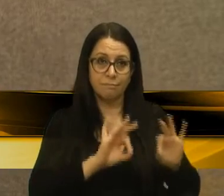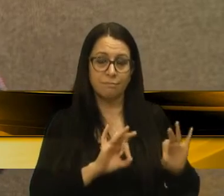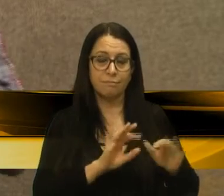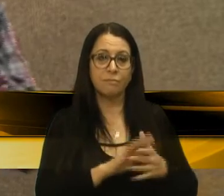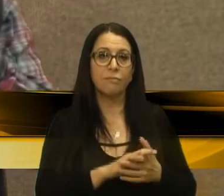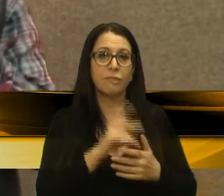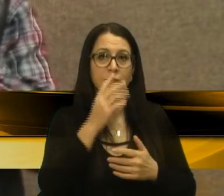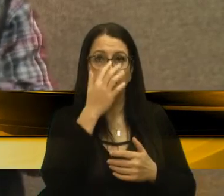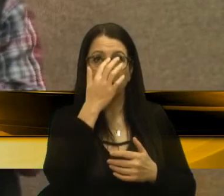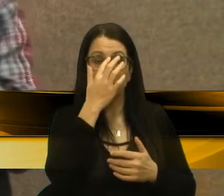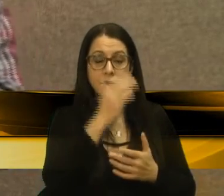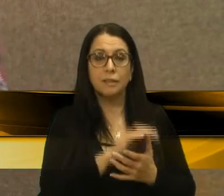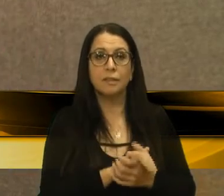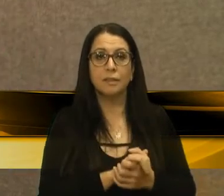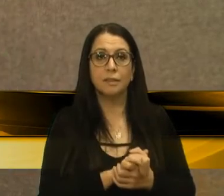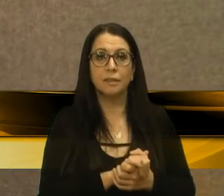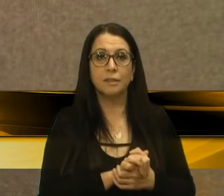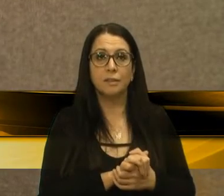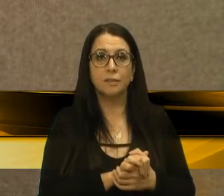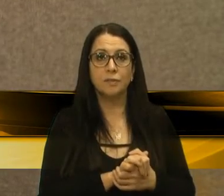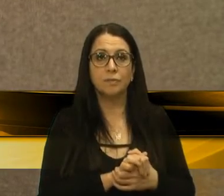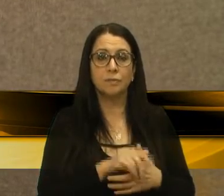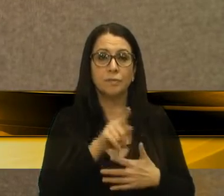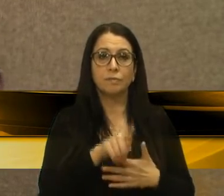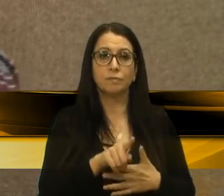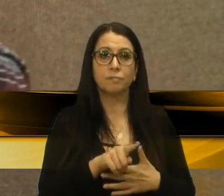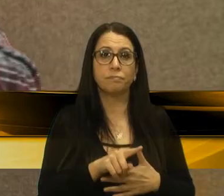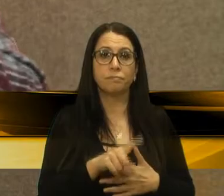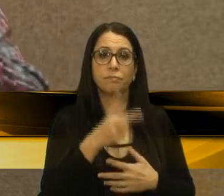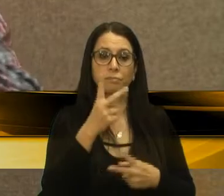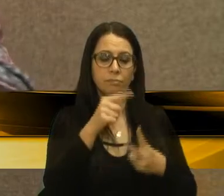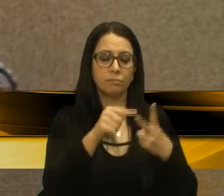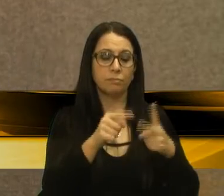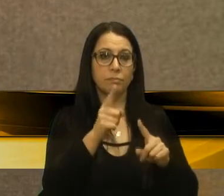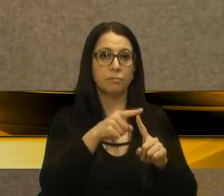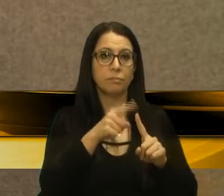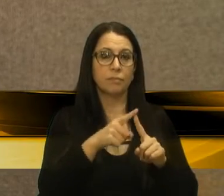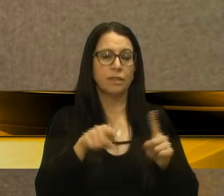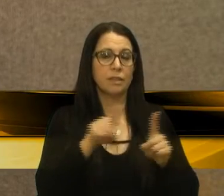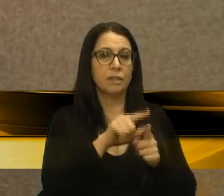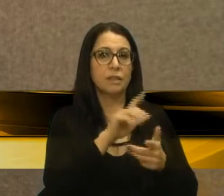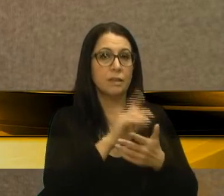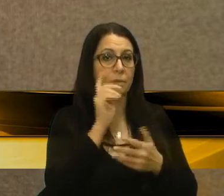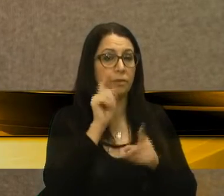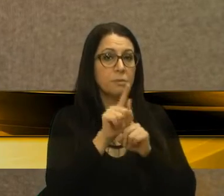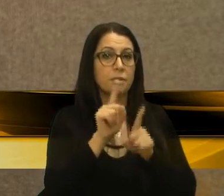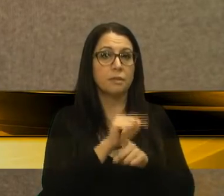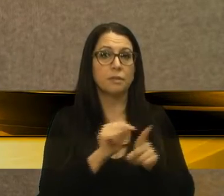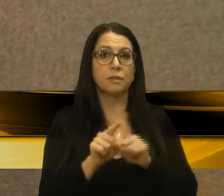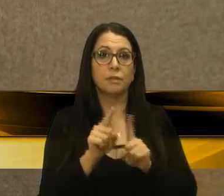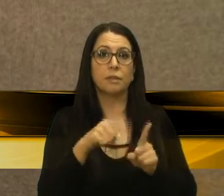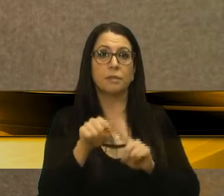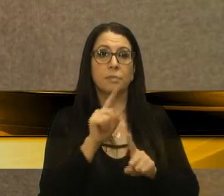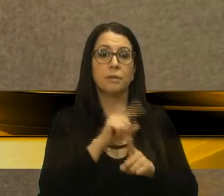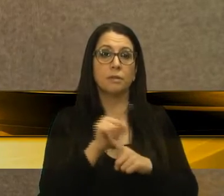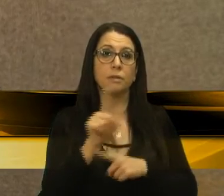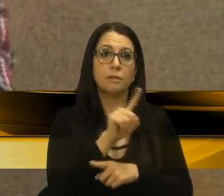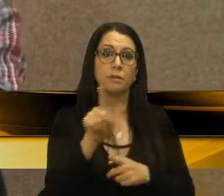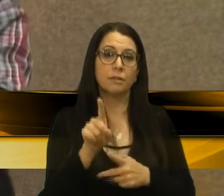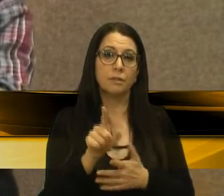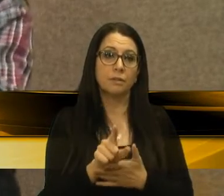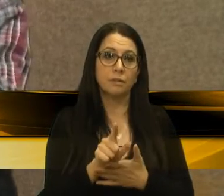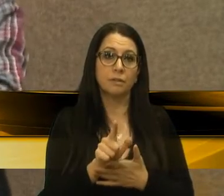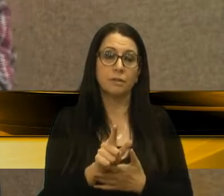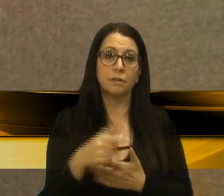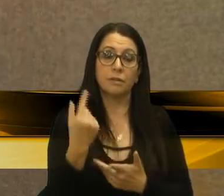detento lá, foi lá, e então teve dois tipos de manifestação. Uma que as pessoas